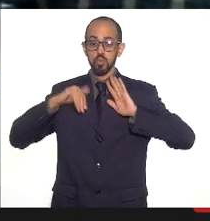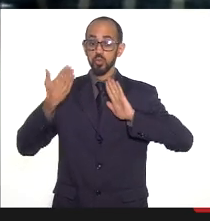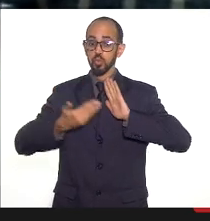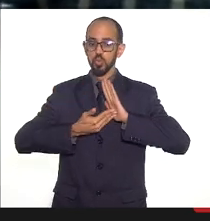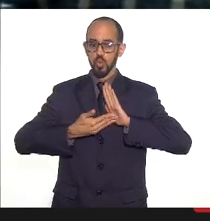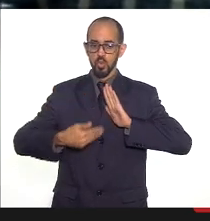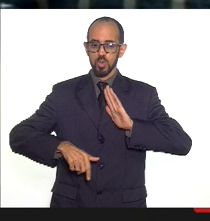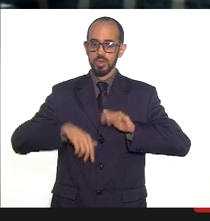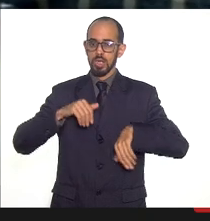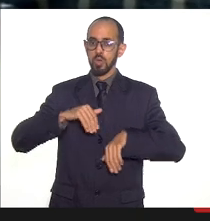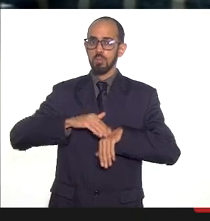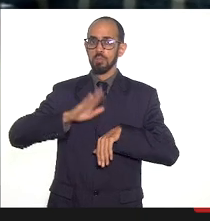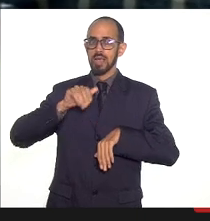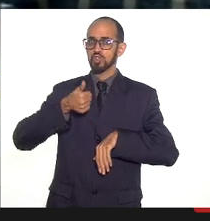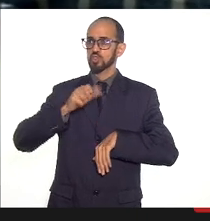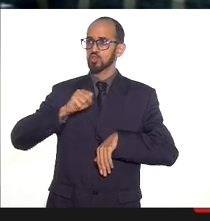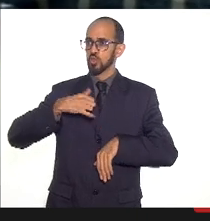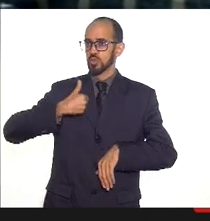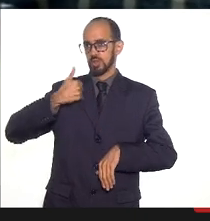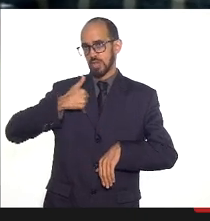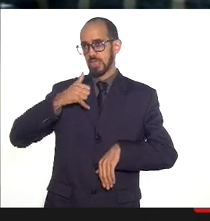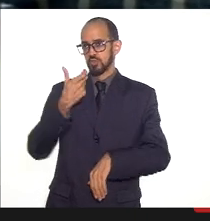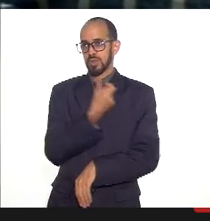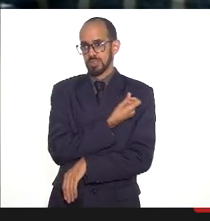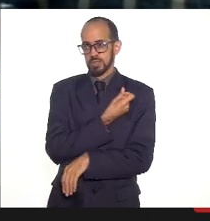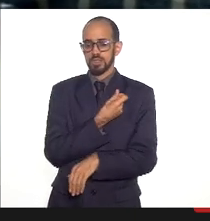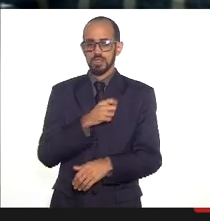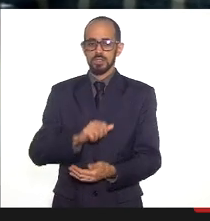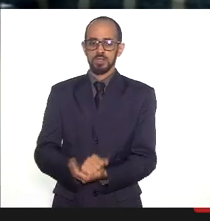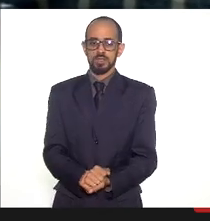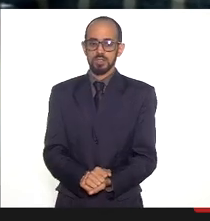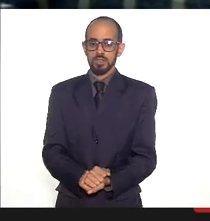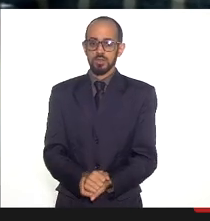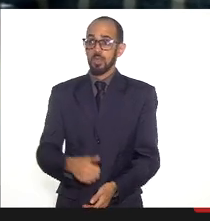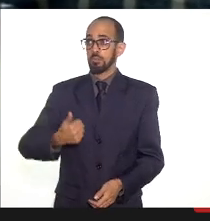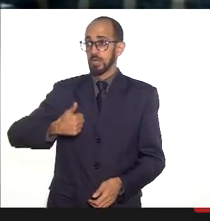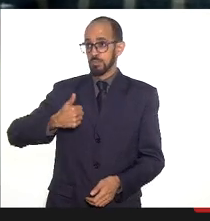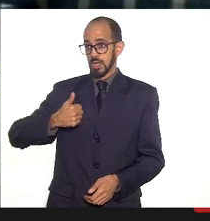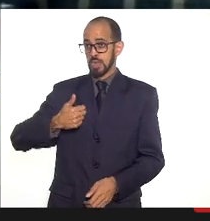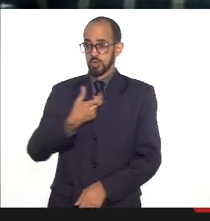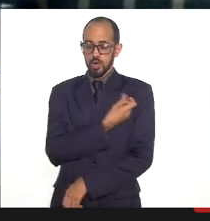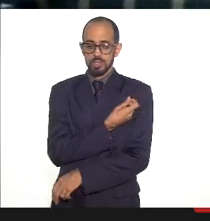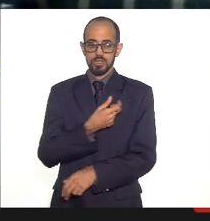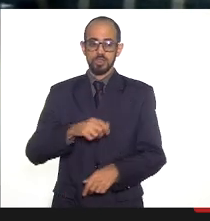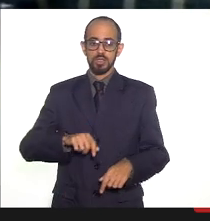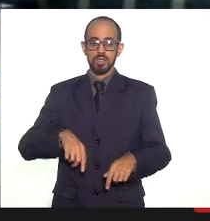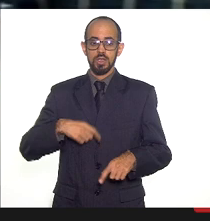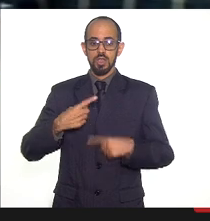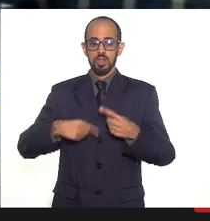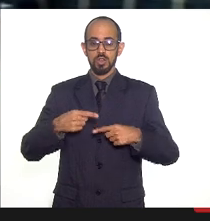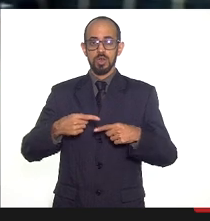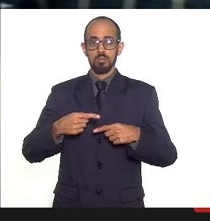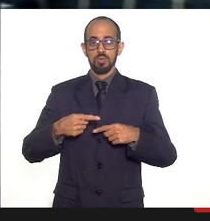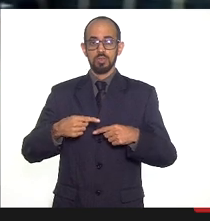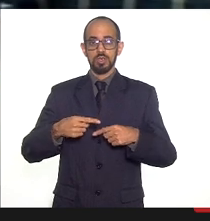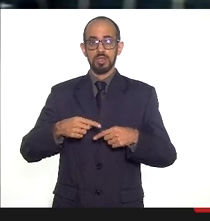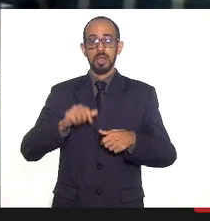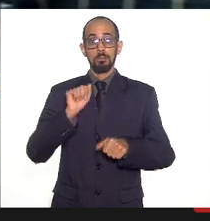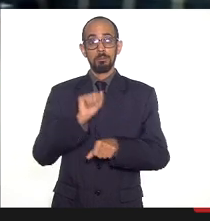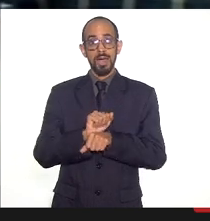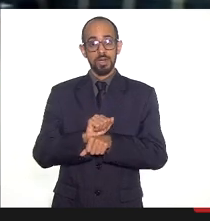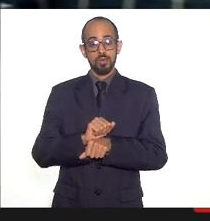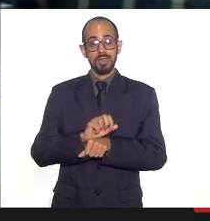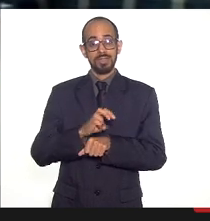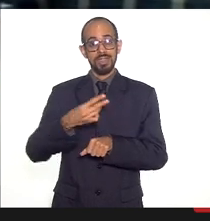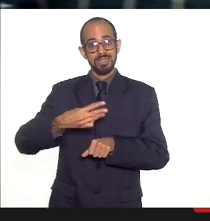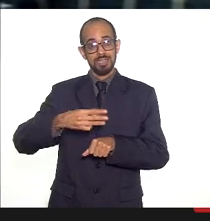acima de 18 anos já vacinada com a primeira dose a gente está saindo da terceira onda de transmissão no